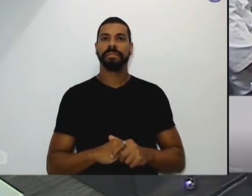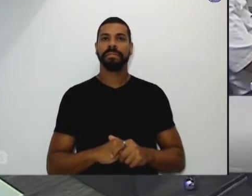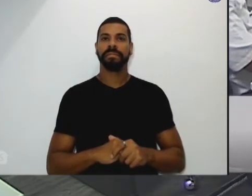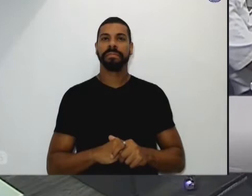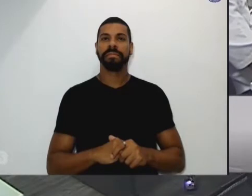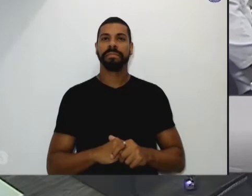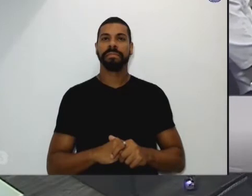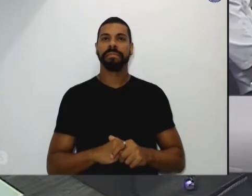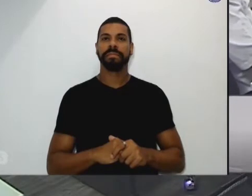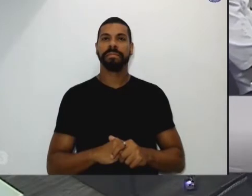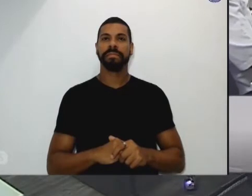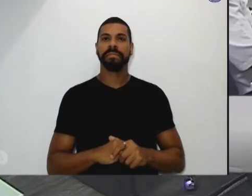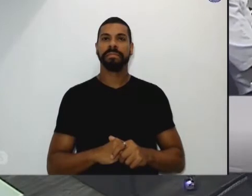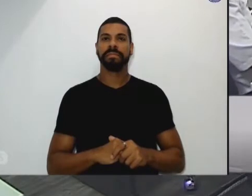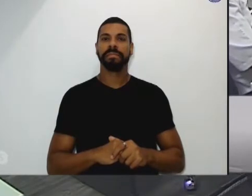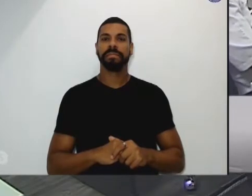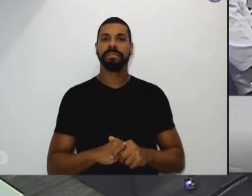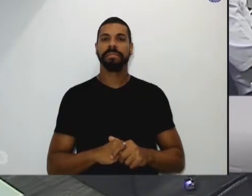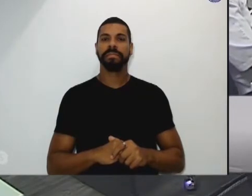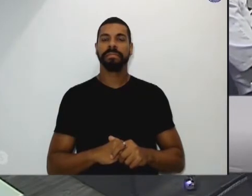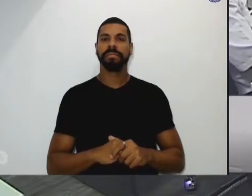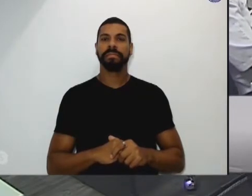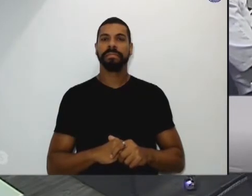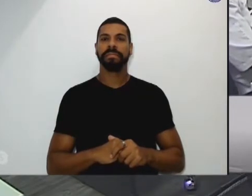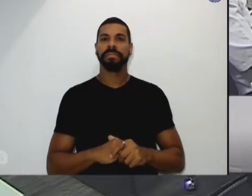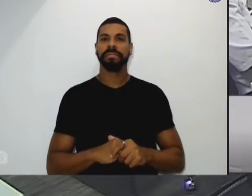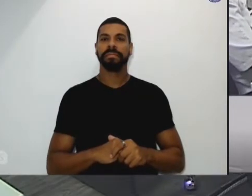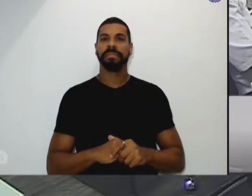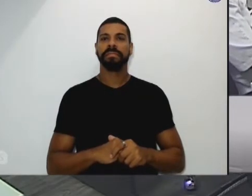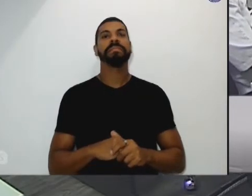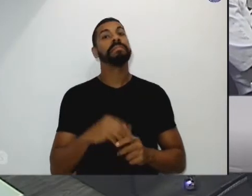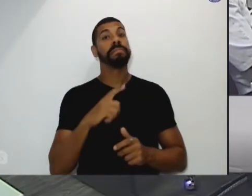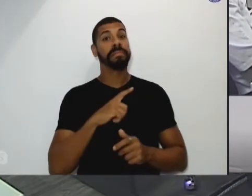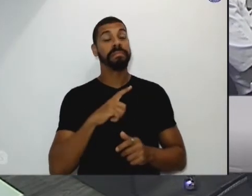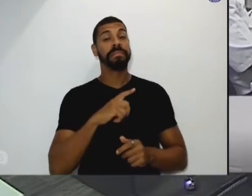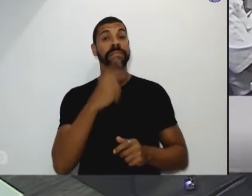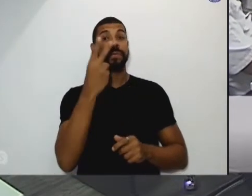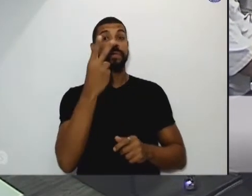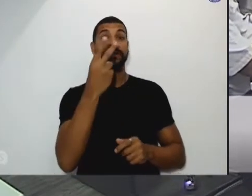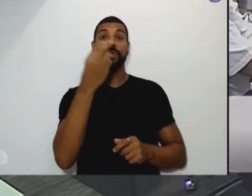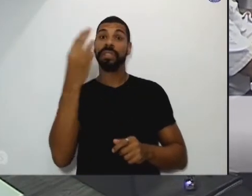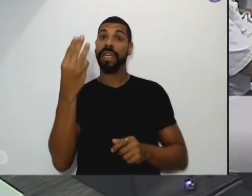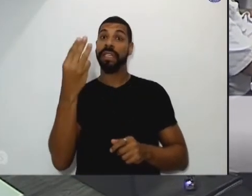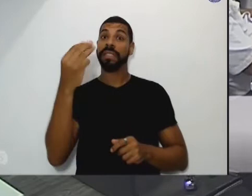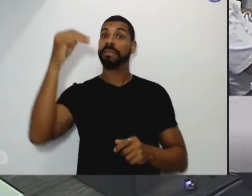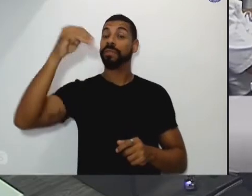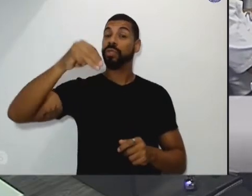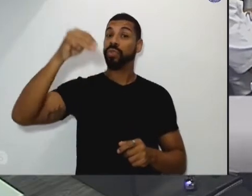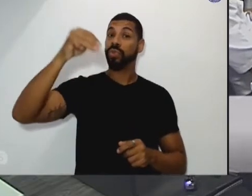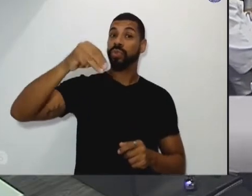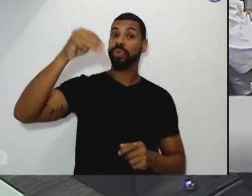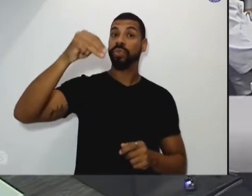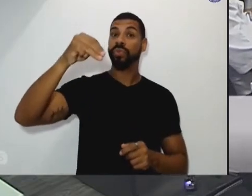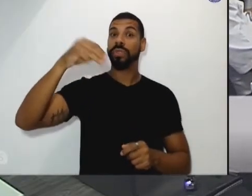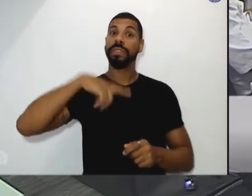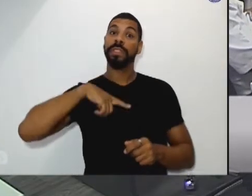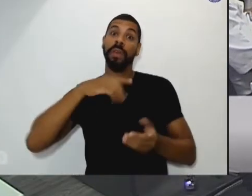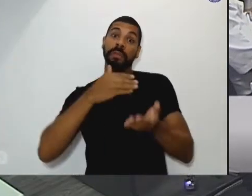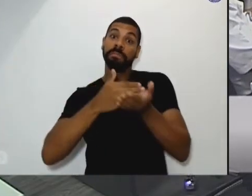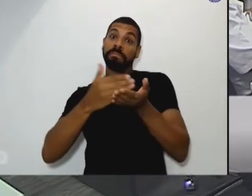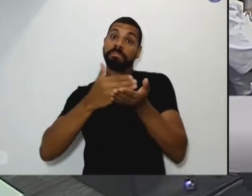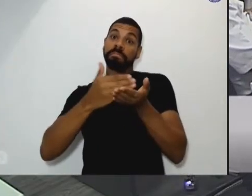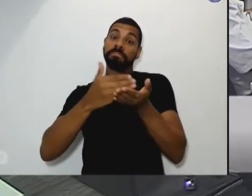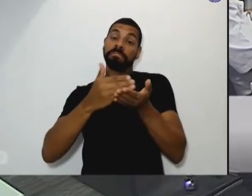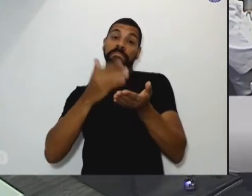nós temos 20 minutos 23 minutos para o término da noite então a gente tem que ter o início né senão a gente não